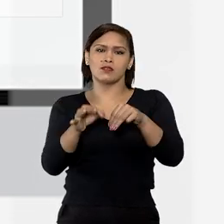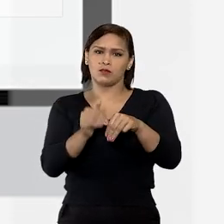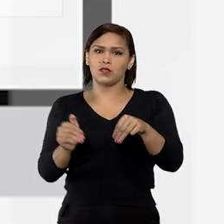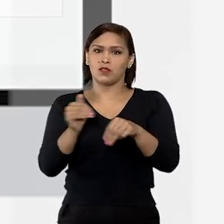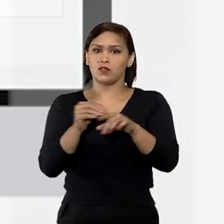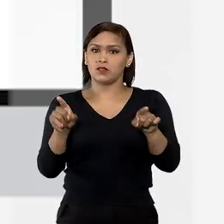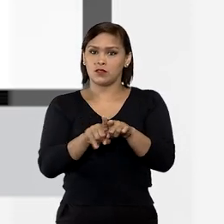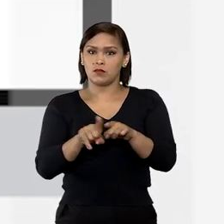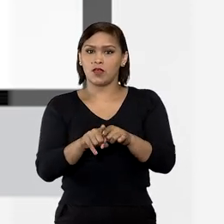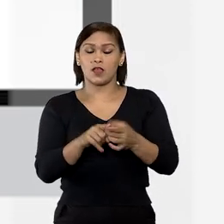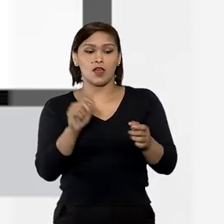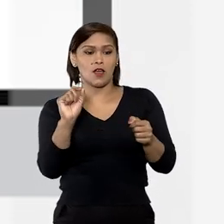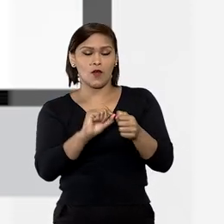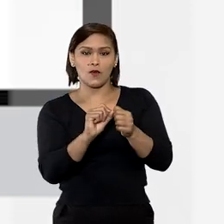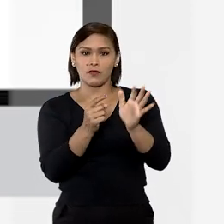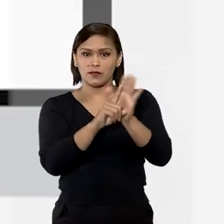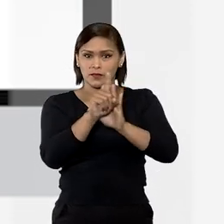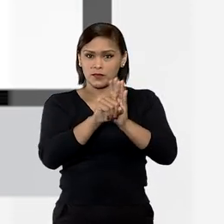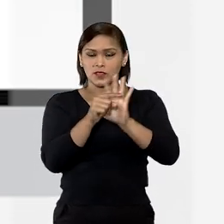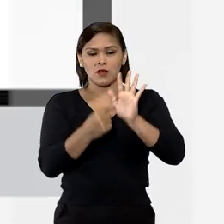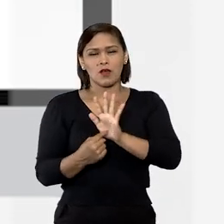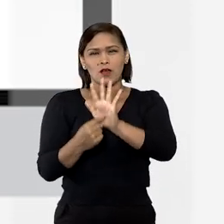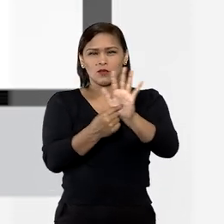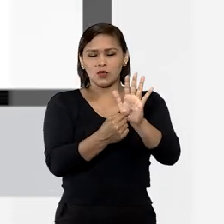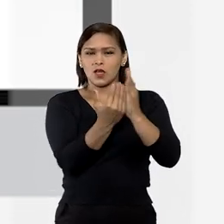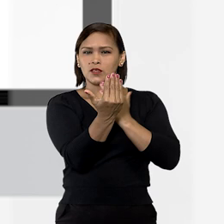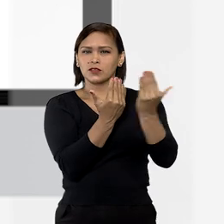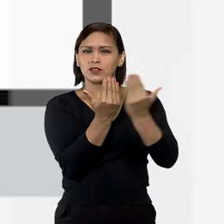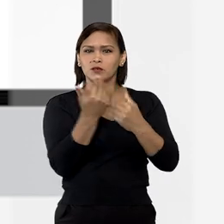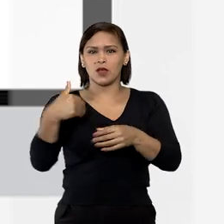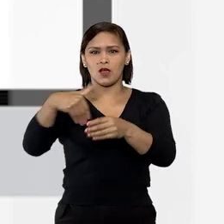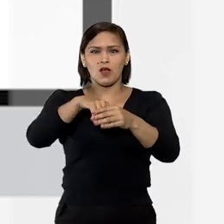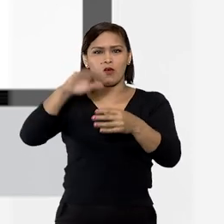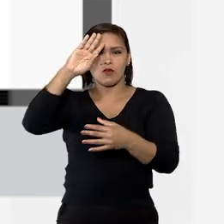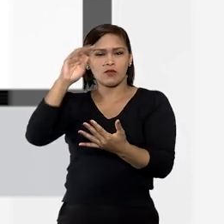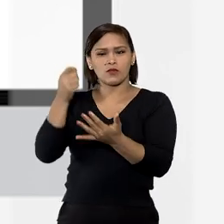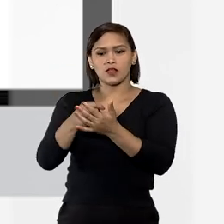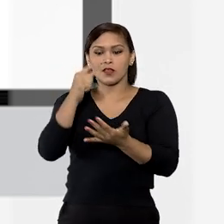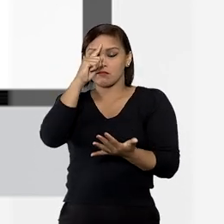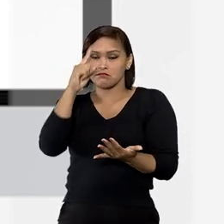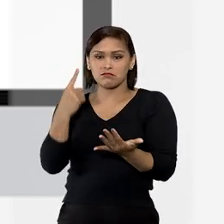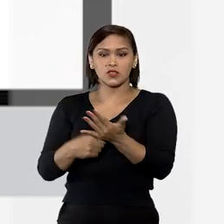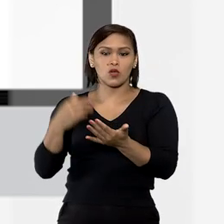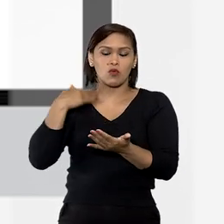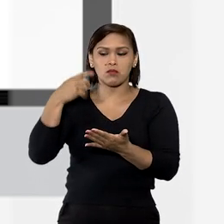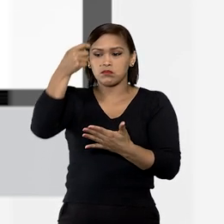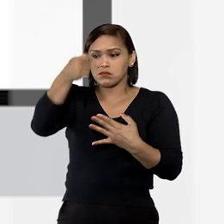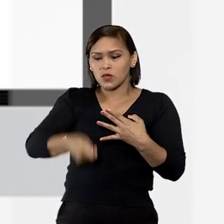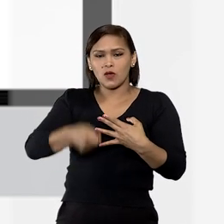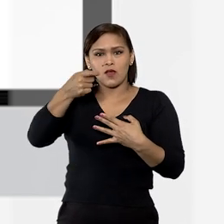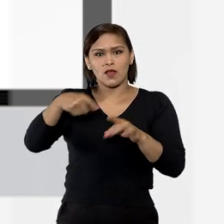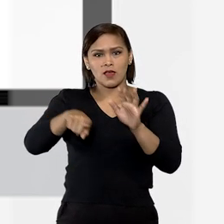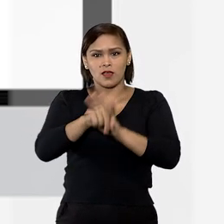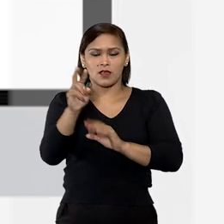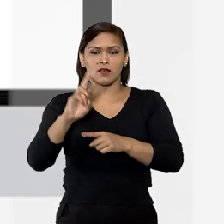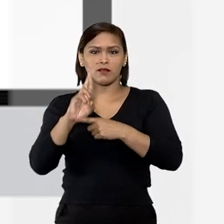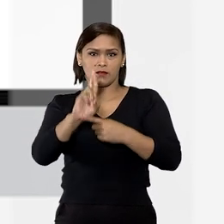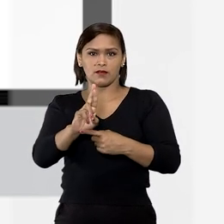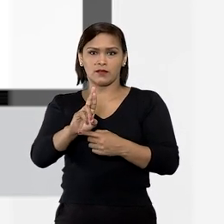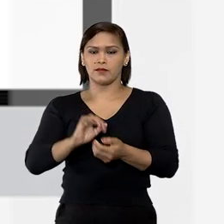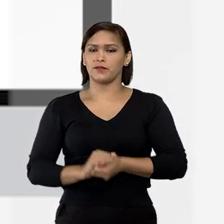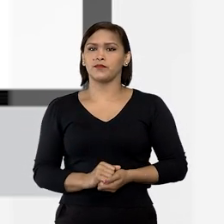Ao realizar a pesquisa, são mostrados os espelhos de acórdons e as decisões monocráticas conferidas pelos ministros relatores.